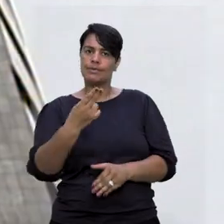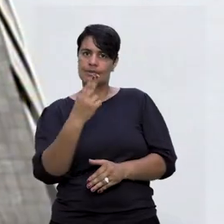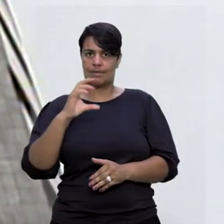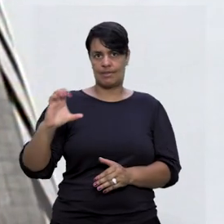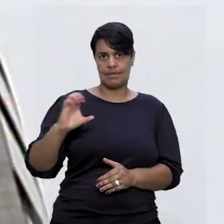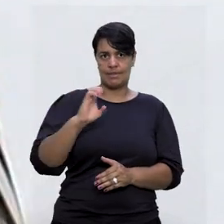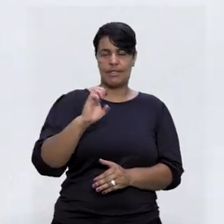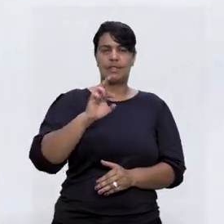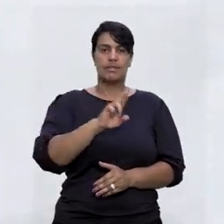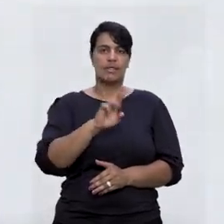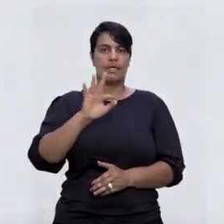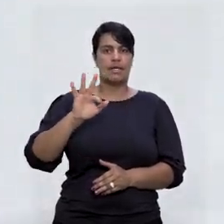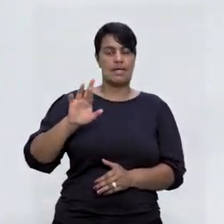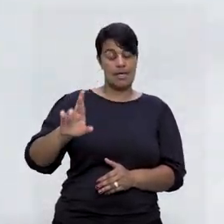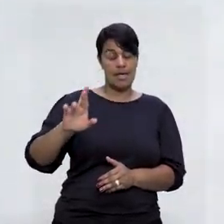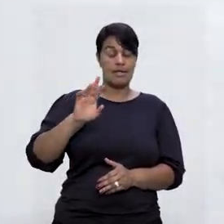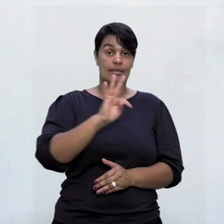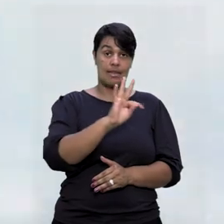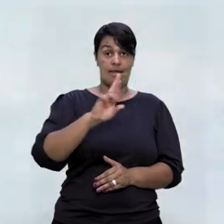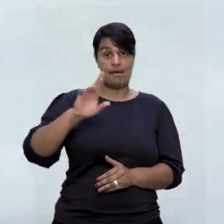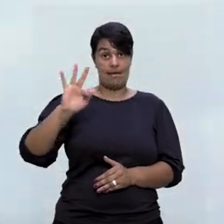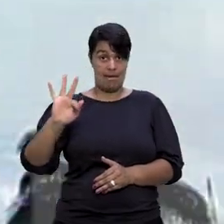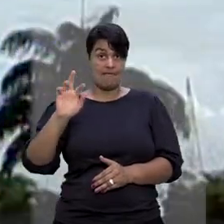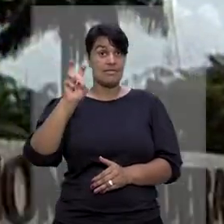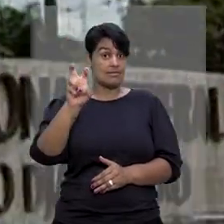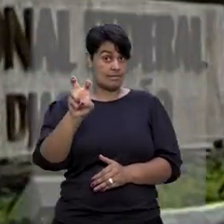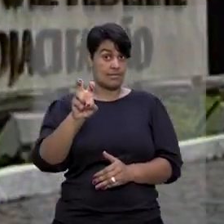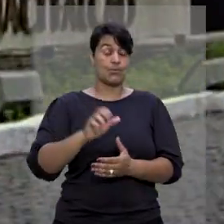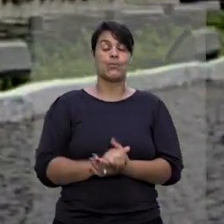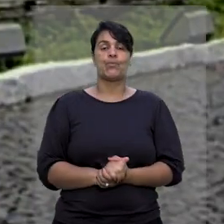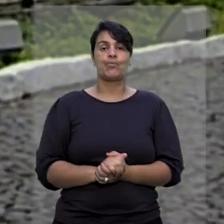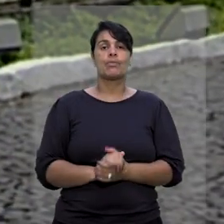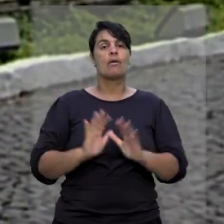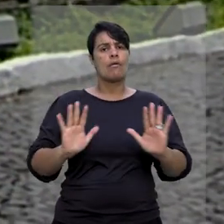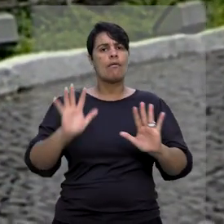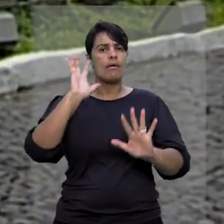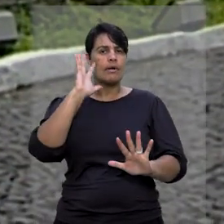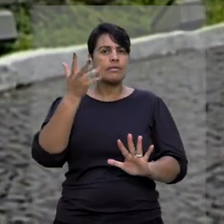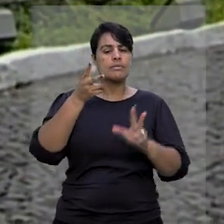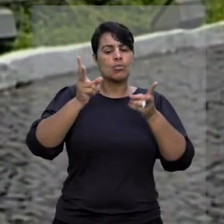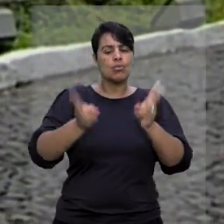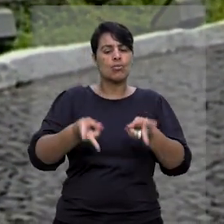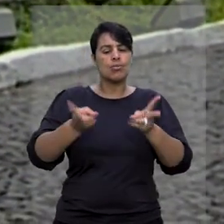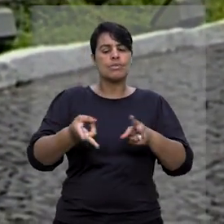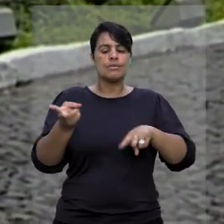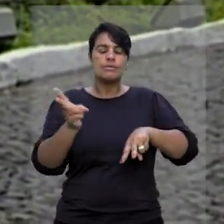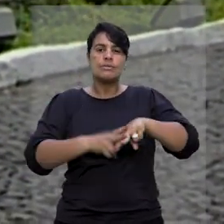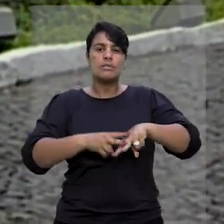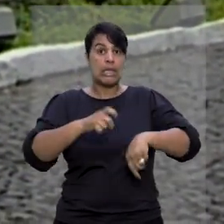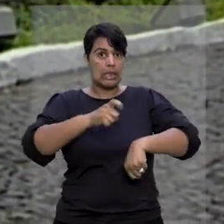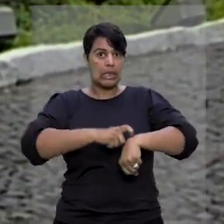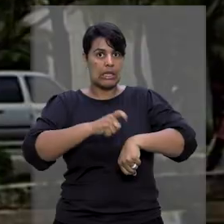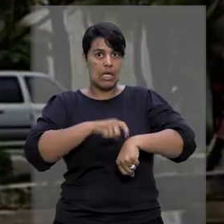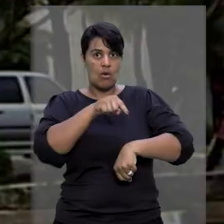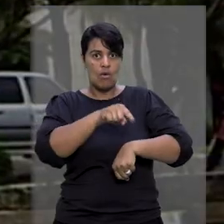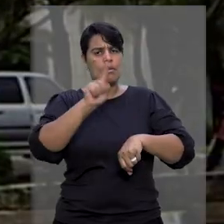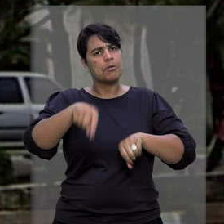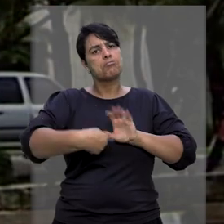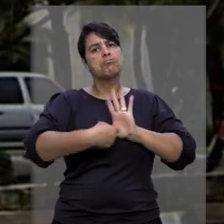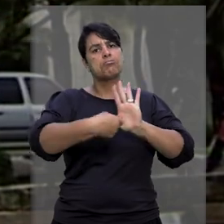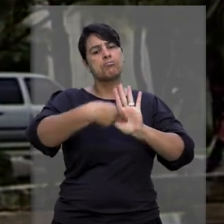corpus ao Tribunal Regional Federal da 5ª Região. Para o TRF-5, a decisão que manteve a prisão no momento da pronúncia